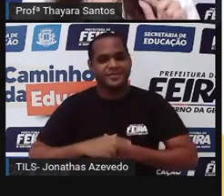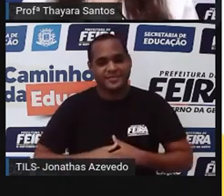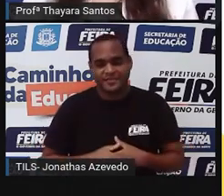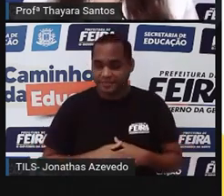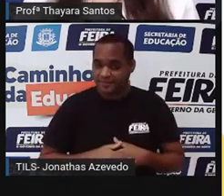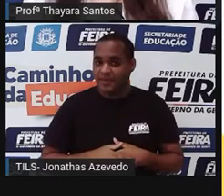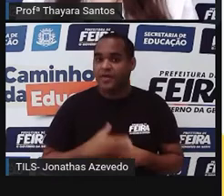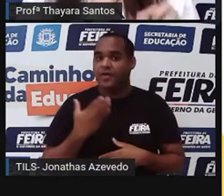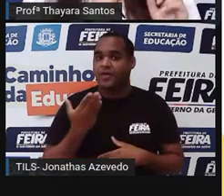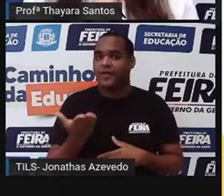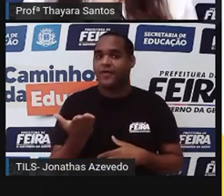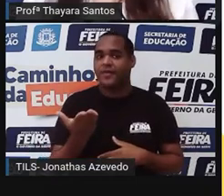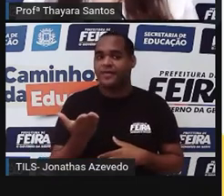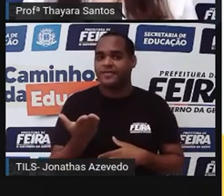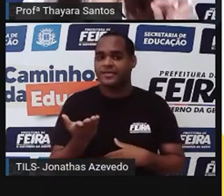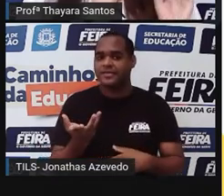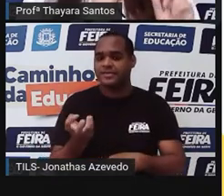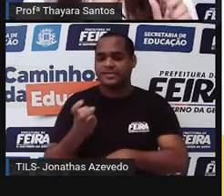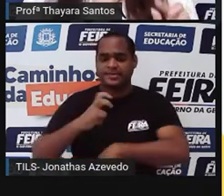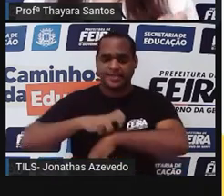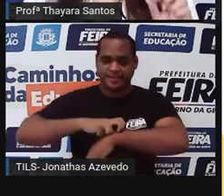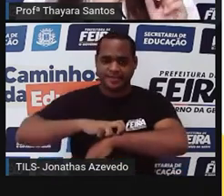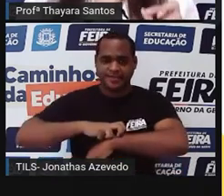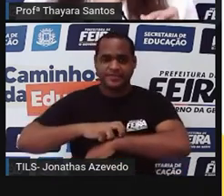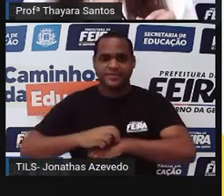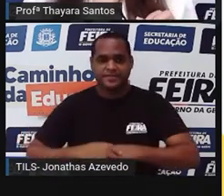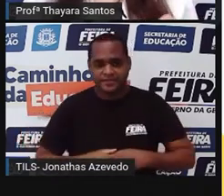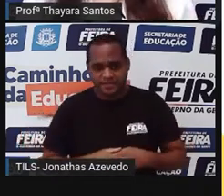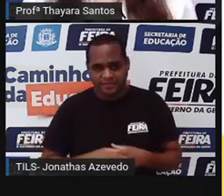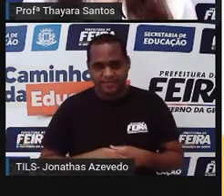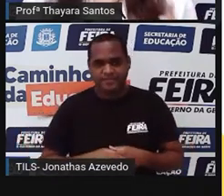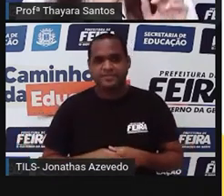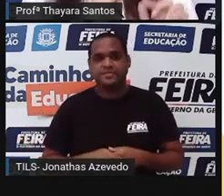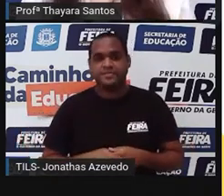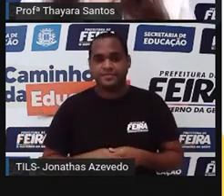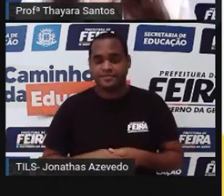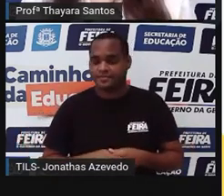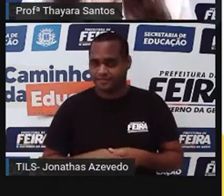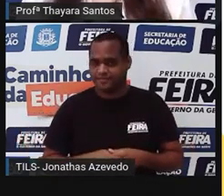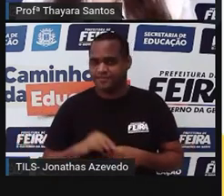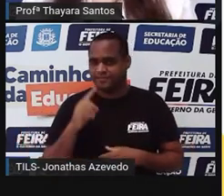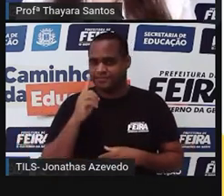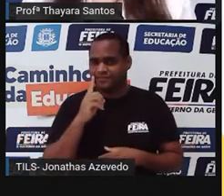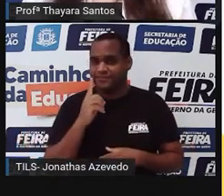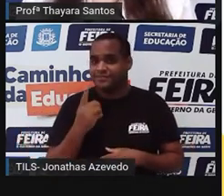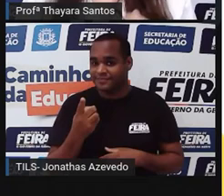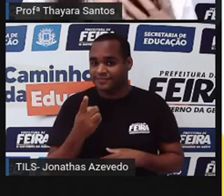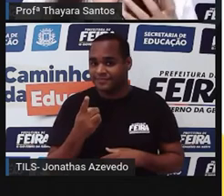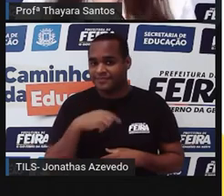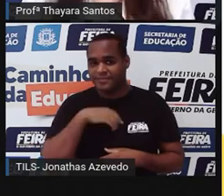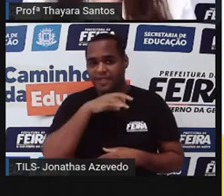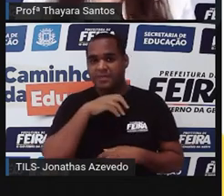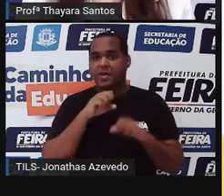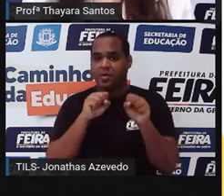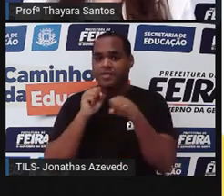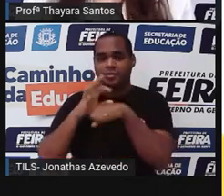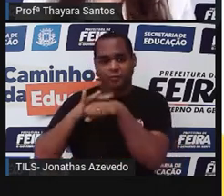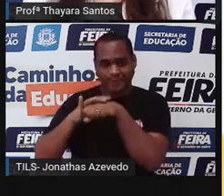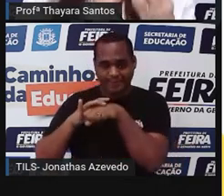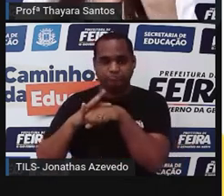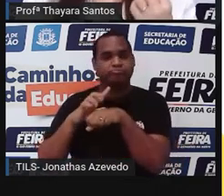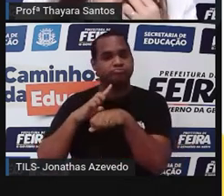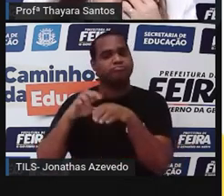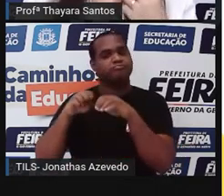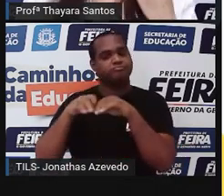Agora, vamos lá pra uma coisa que a gente tem que ficar atento. Esses animais, eles também podem ser vetores de doença. Ou